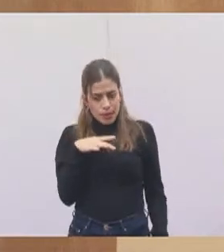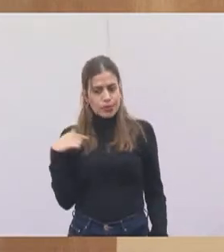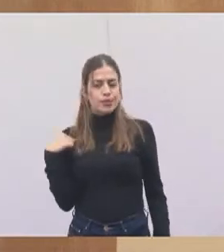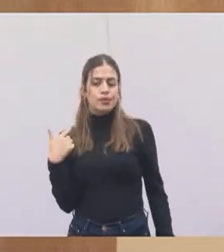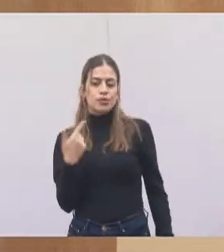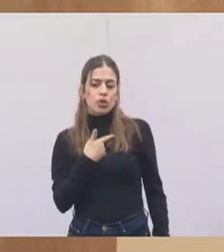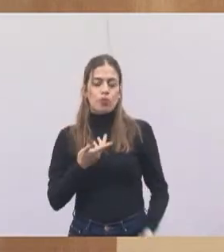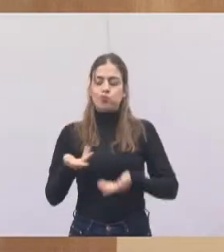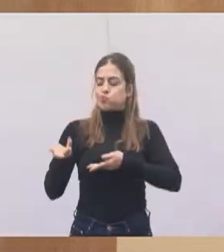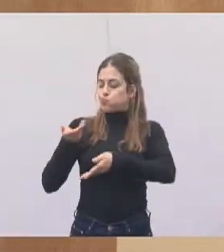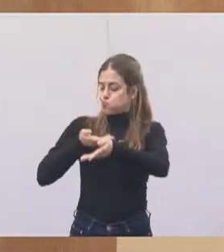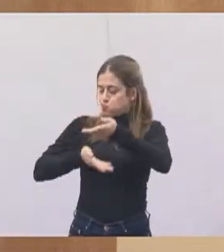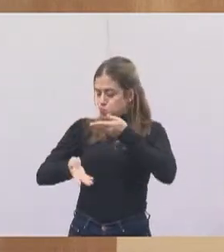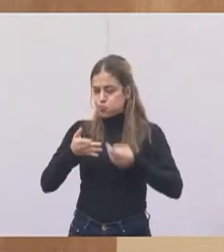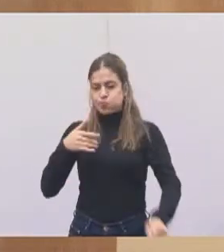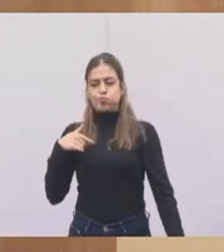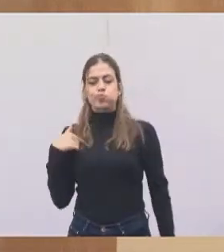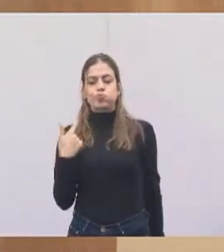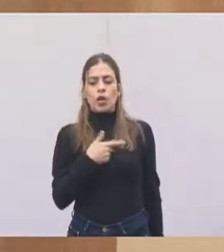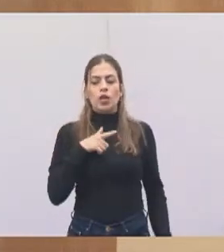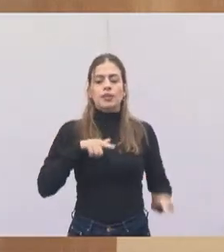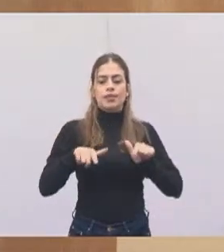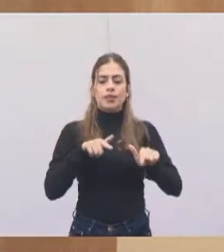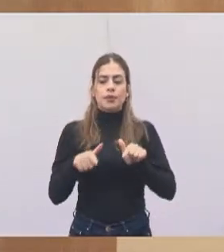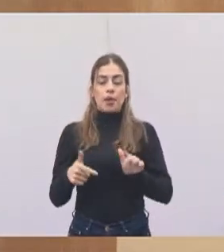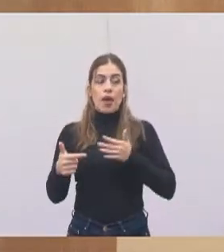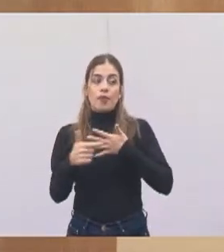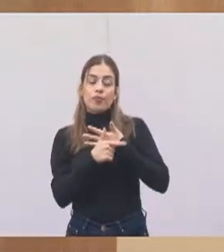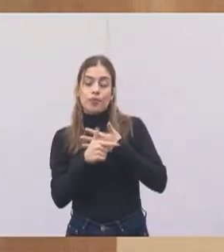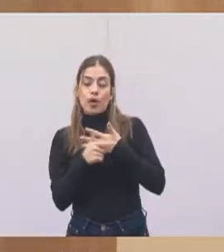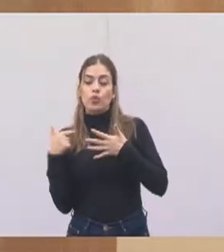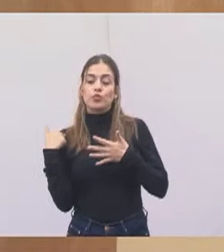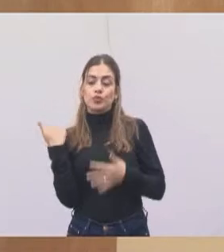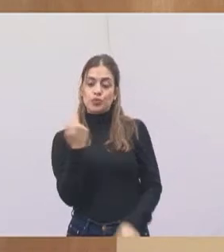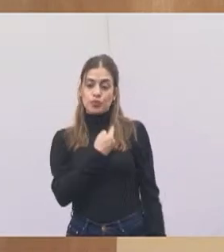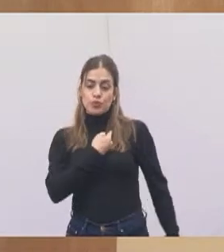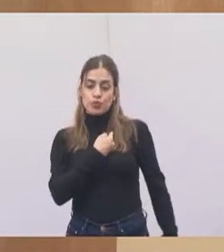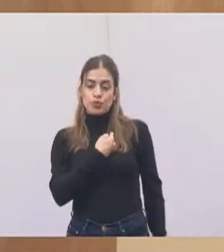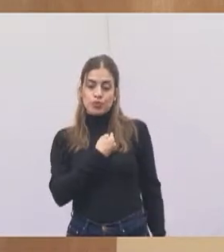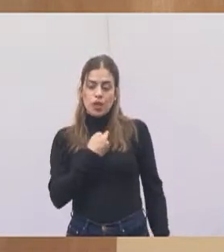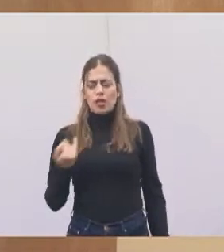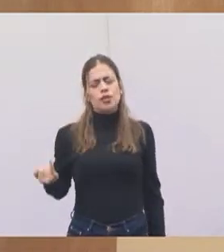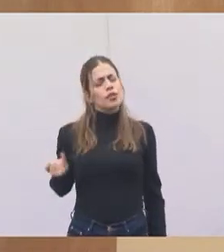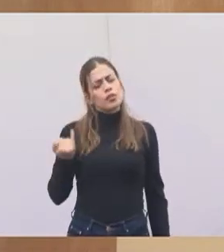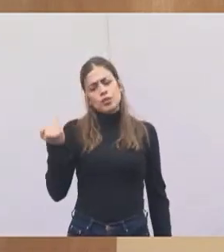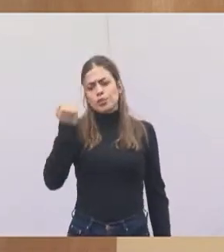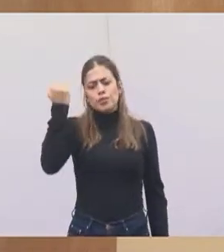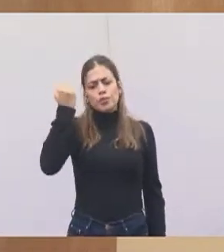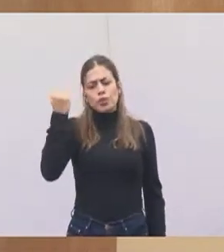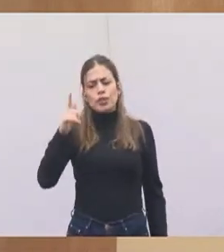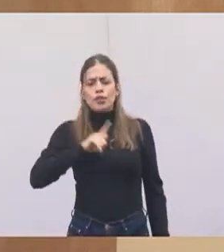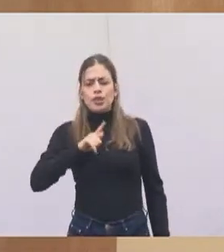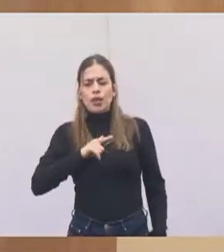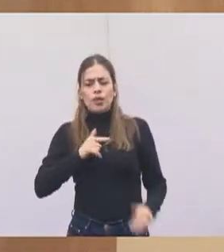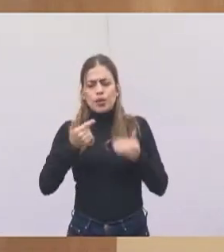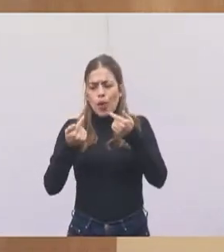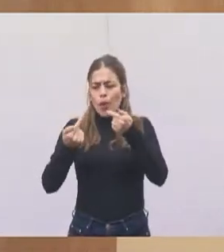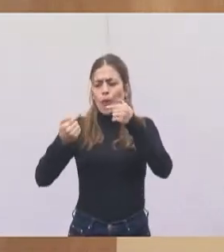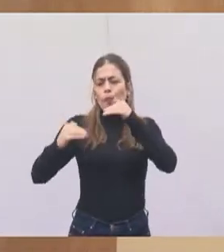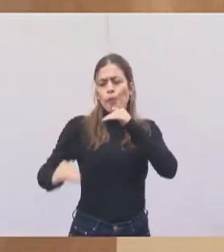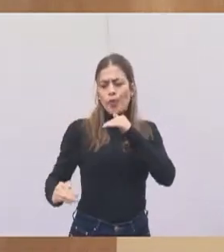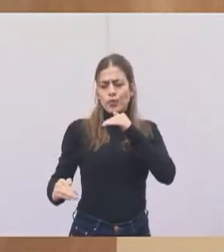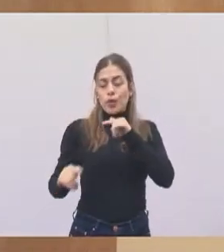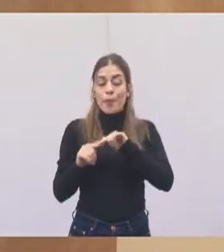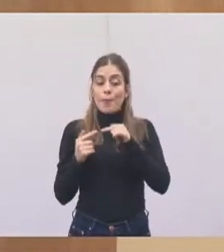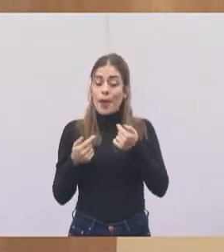pode contar com o nosso trabalho, porque esse é o nosso papel. Eu acho que é importante ter oposição, mas a oposição, muitas vezes,